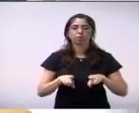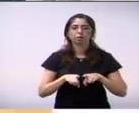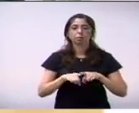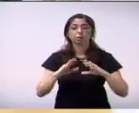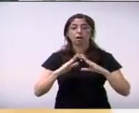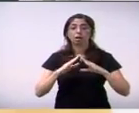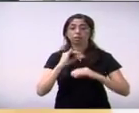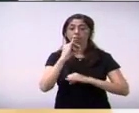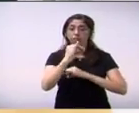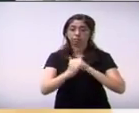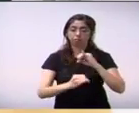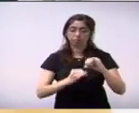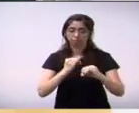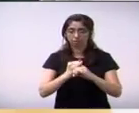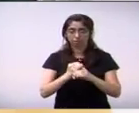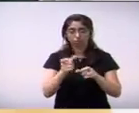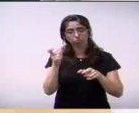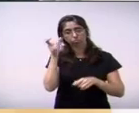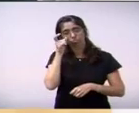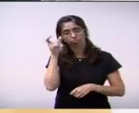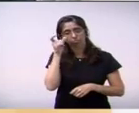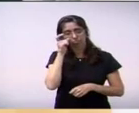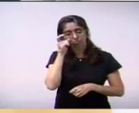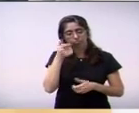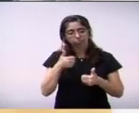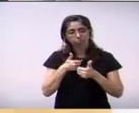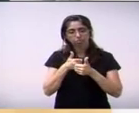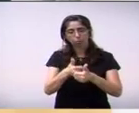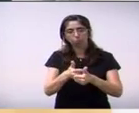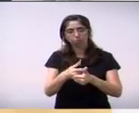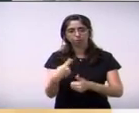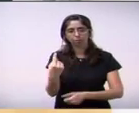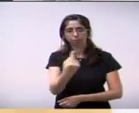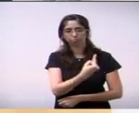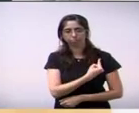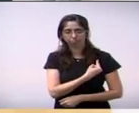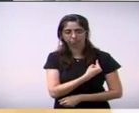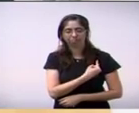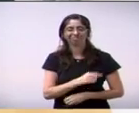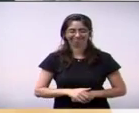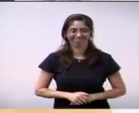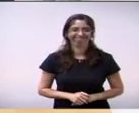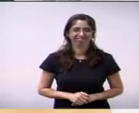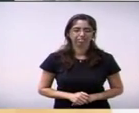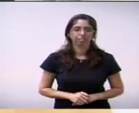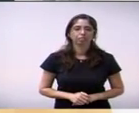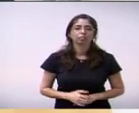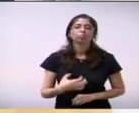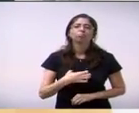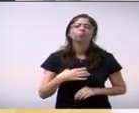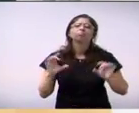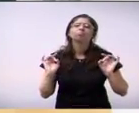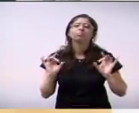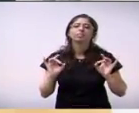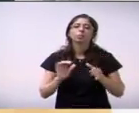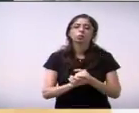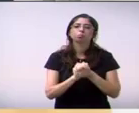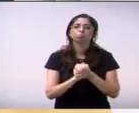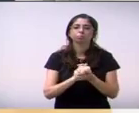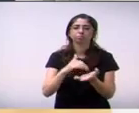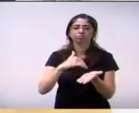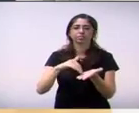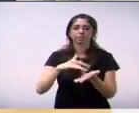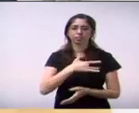pela internet também quero cumprimentar especial aqui o secretário de saúde Ricardo